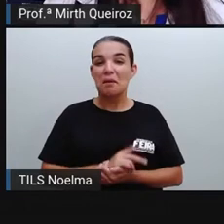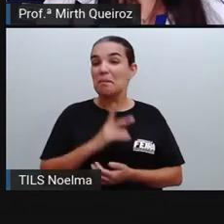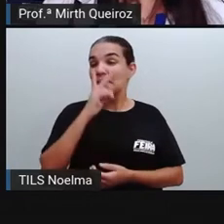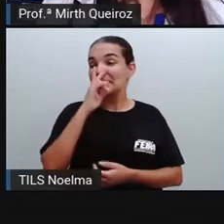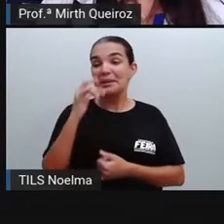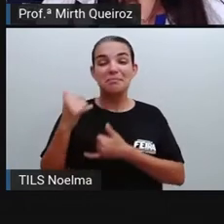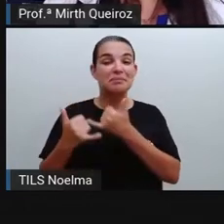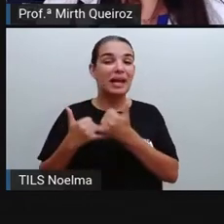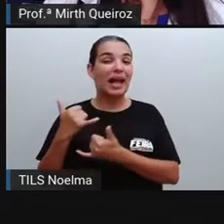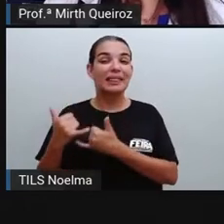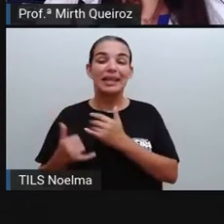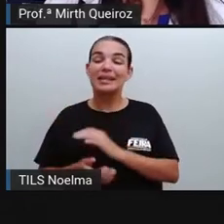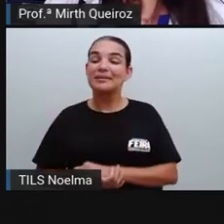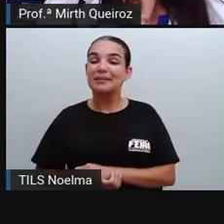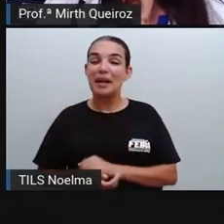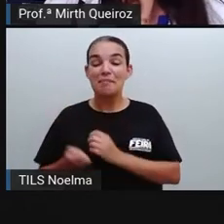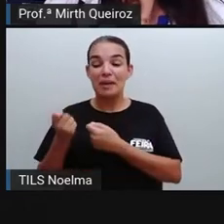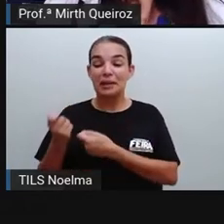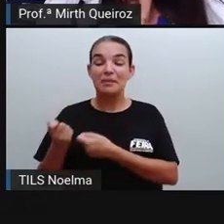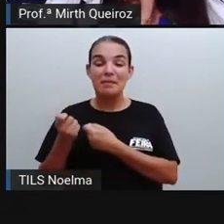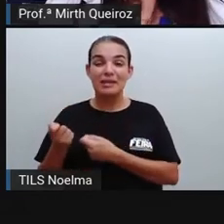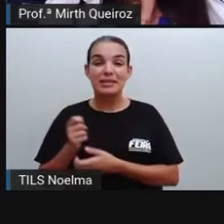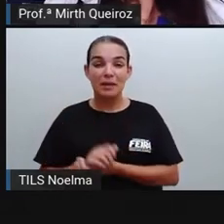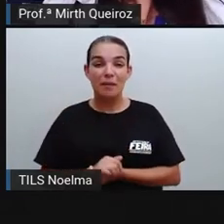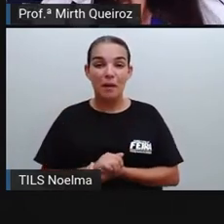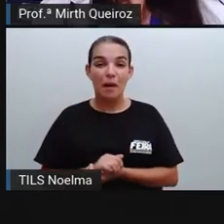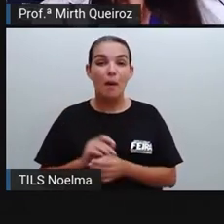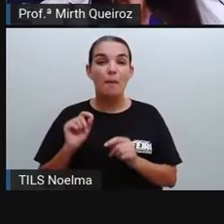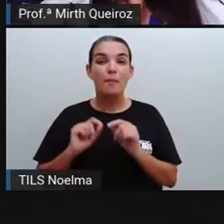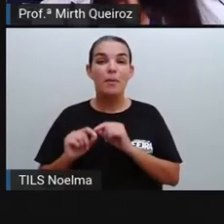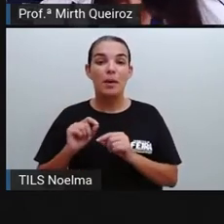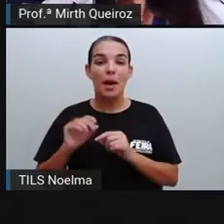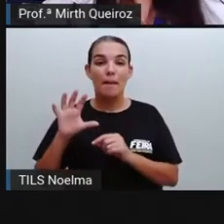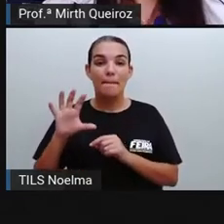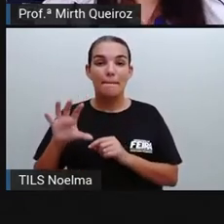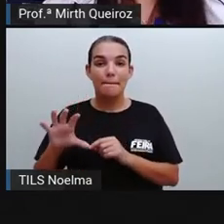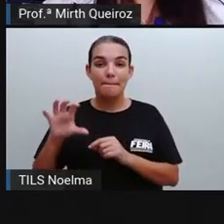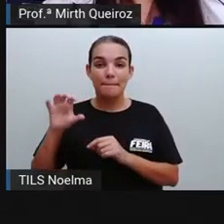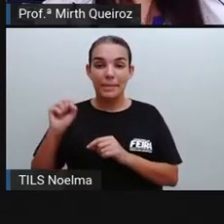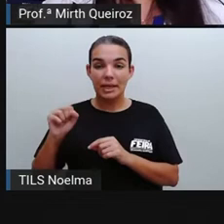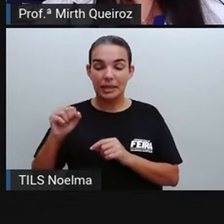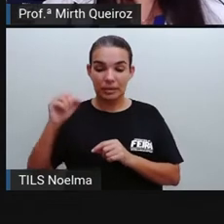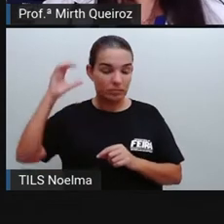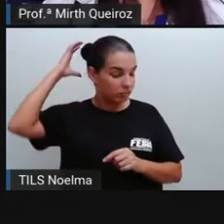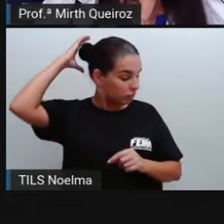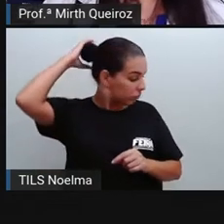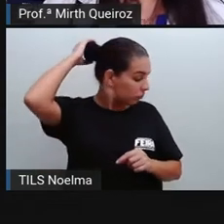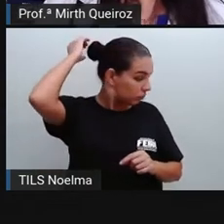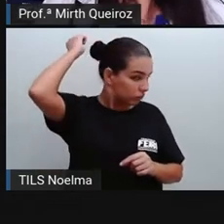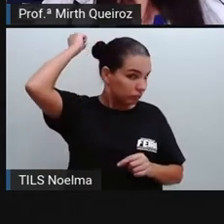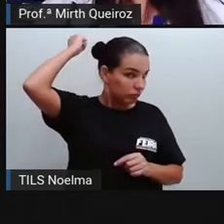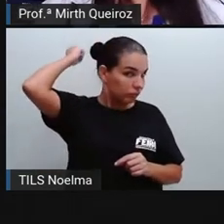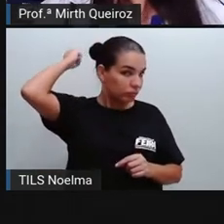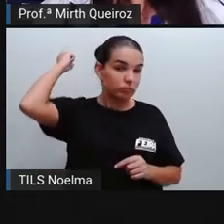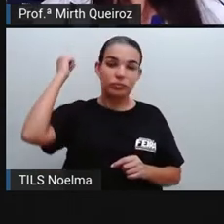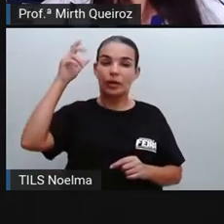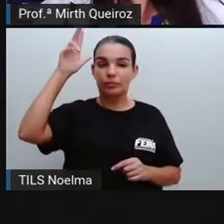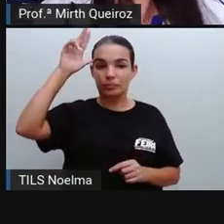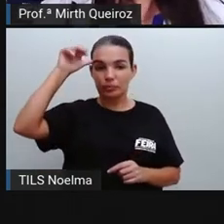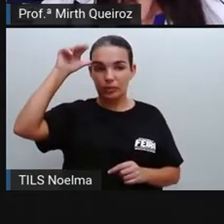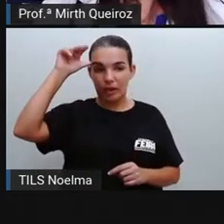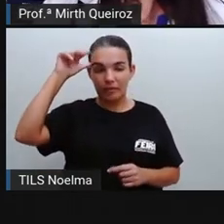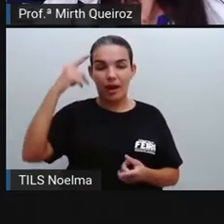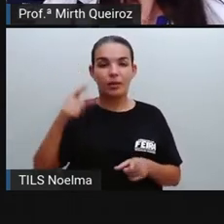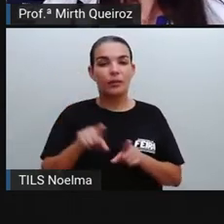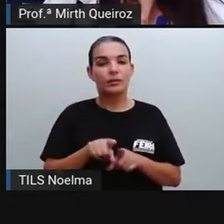do Saci, o Saci gosta de traçar os pelos dos animais, como a crina do cavalo, né? E atrapalhar também